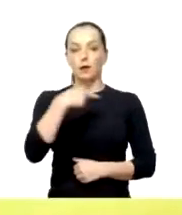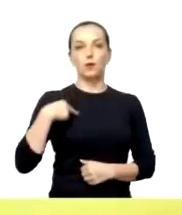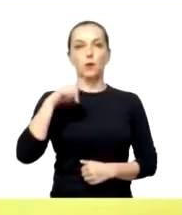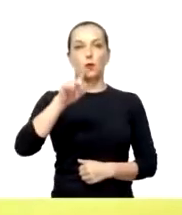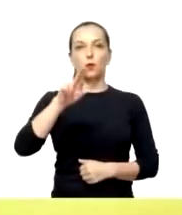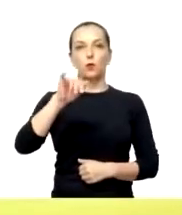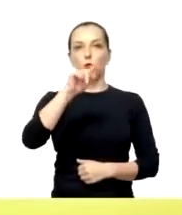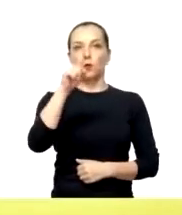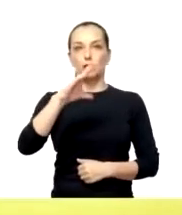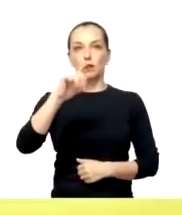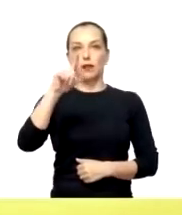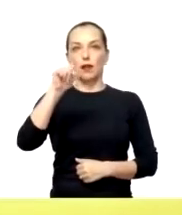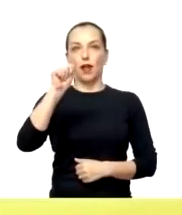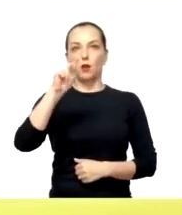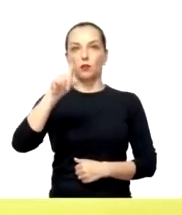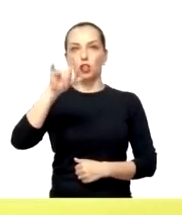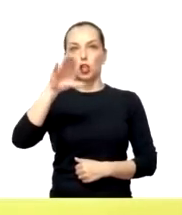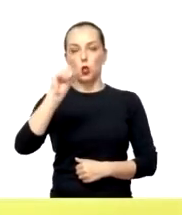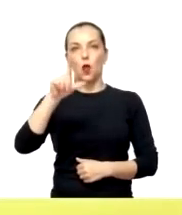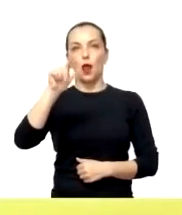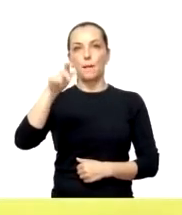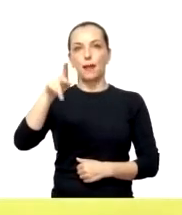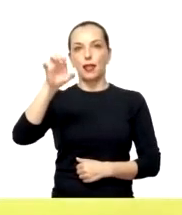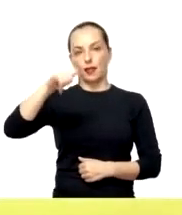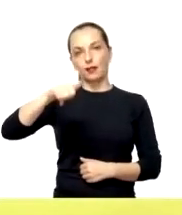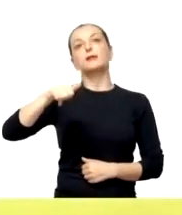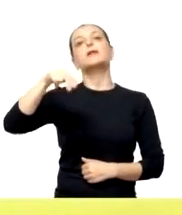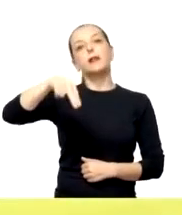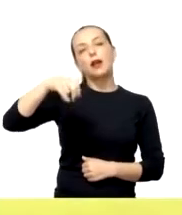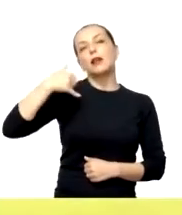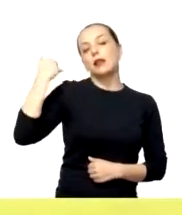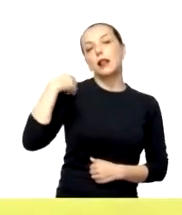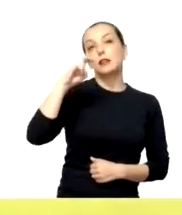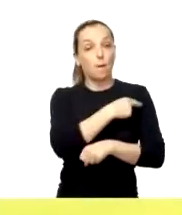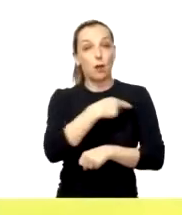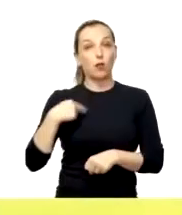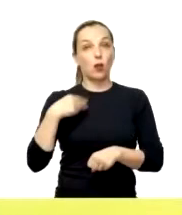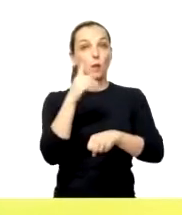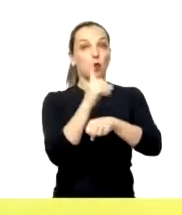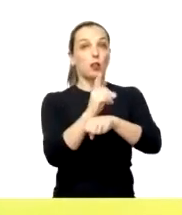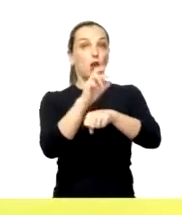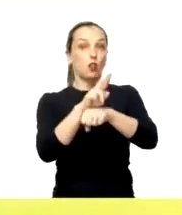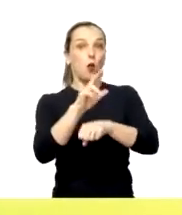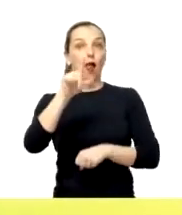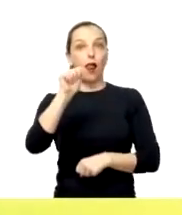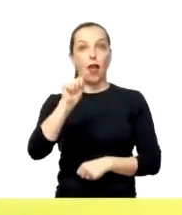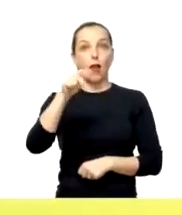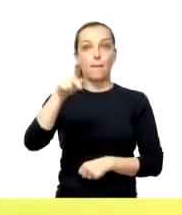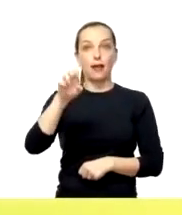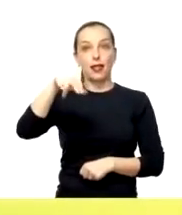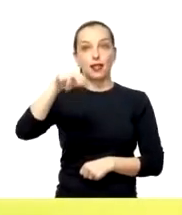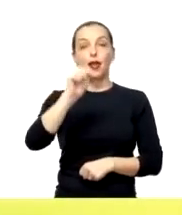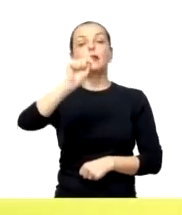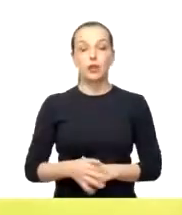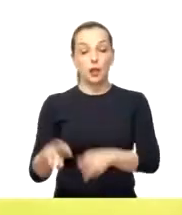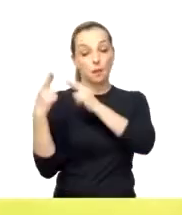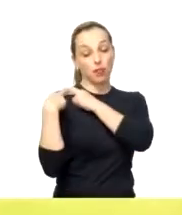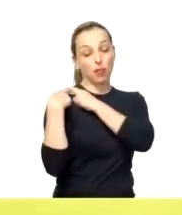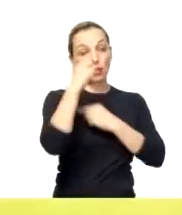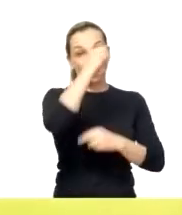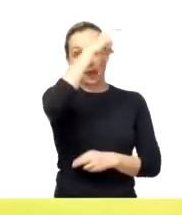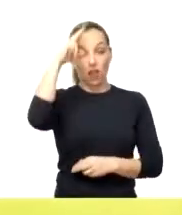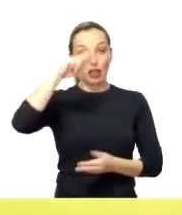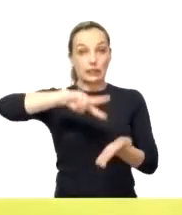Meu nome é Luiz Cláudio Lapena Barreto, eu tenho 56 anos e nasci em Araraquara. Na profissão me chamam de Dr. Lapena.